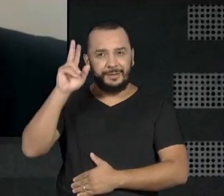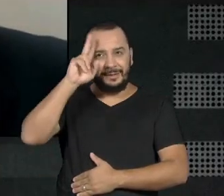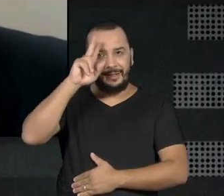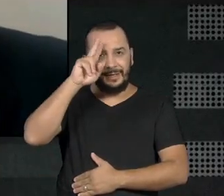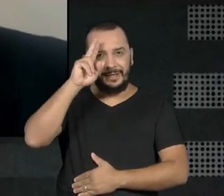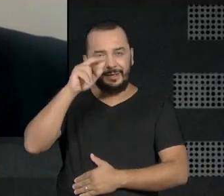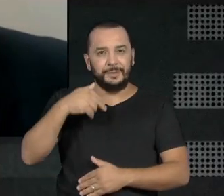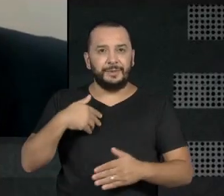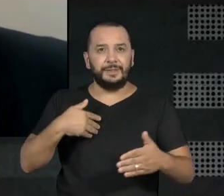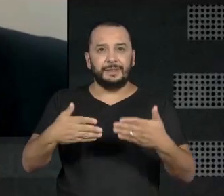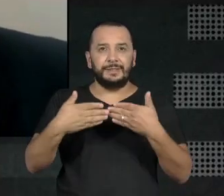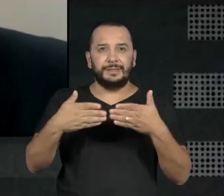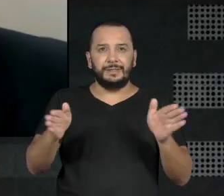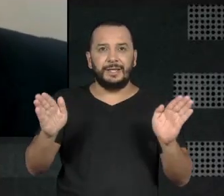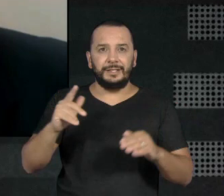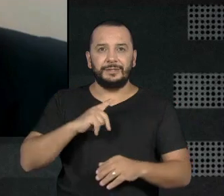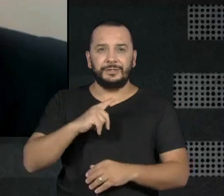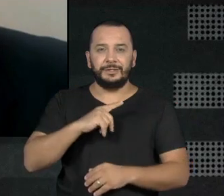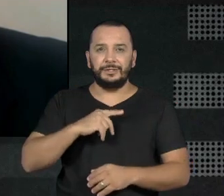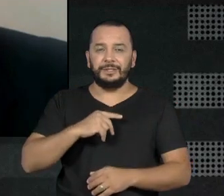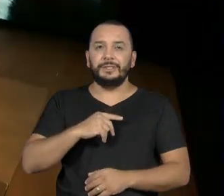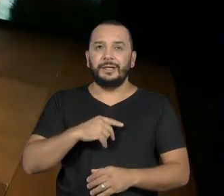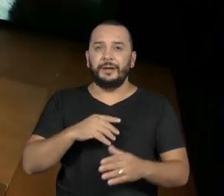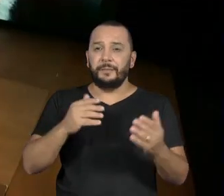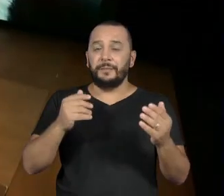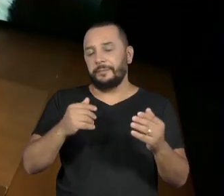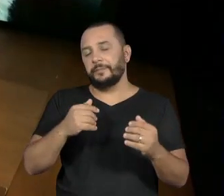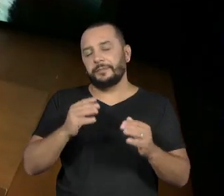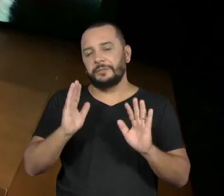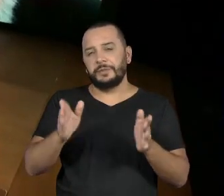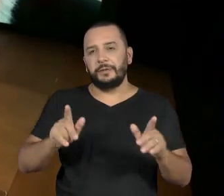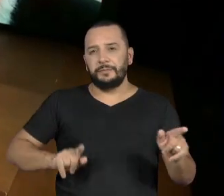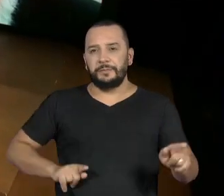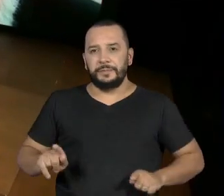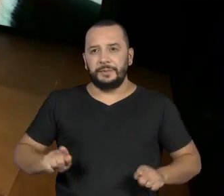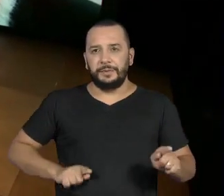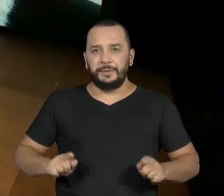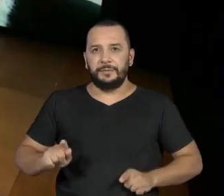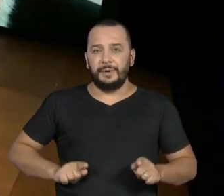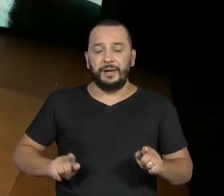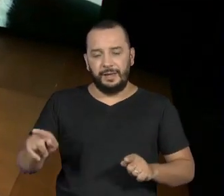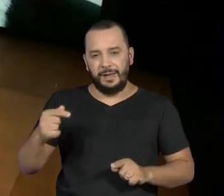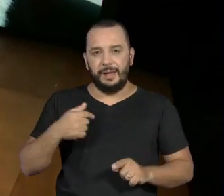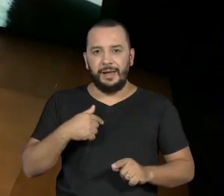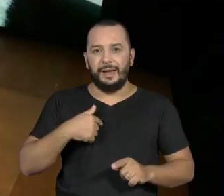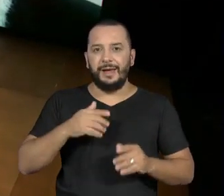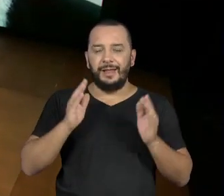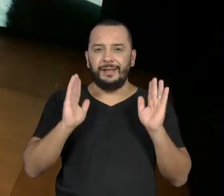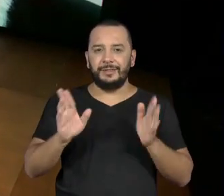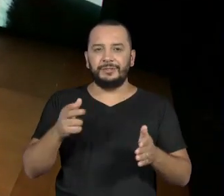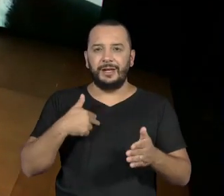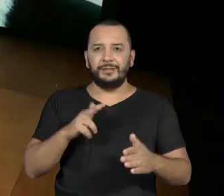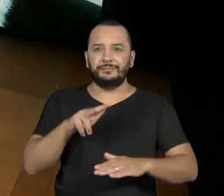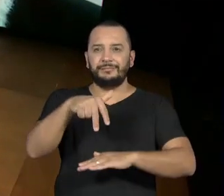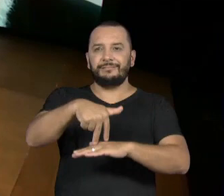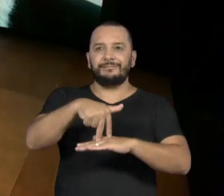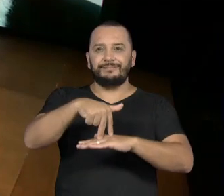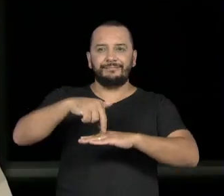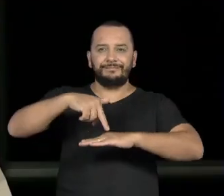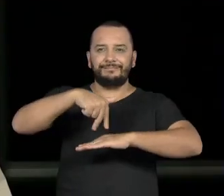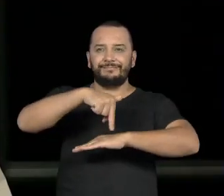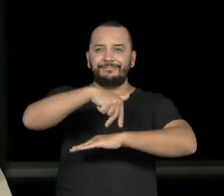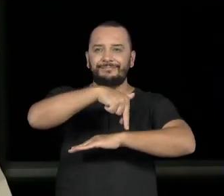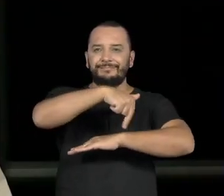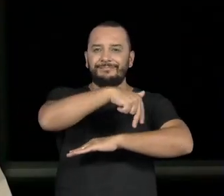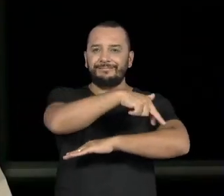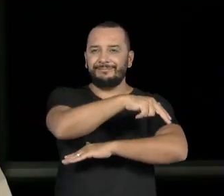estreia, eu tinha uma prima que se concorreu ao Miss Brasil. peguei, larguei tudo e vim para Rio para desfilar lá no Maracanazinho. Eu